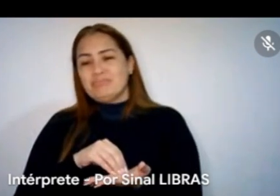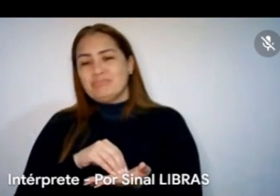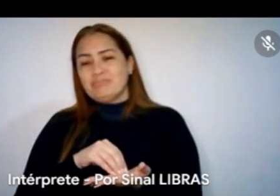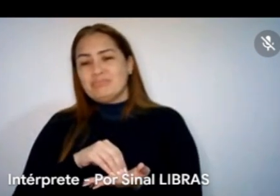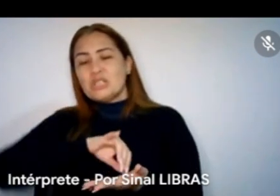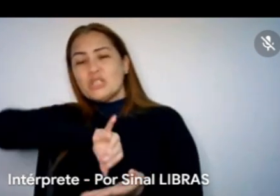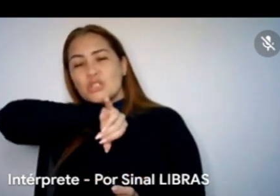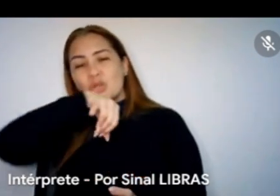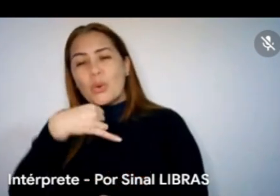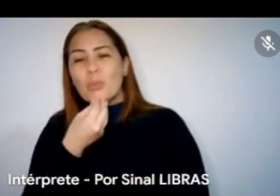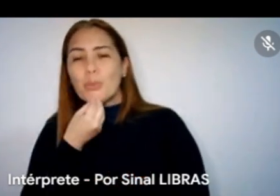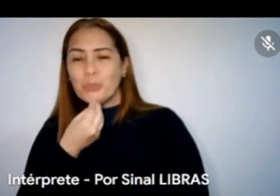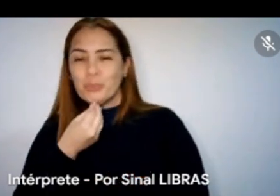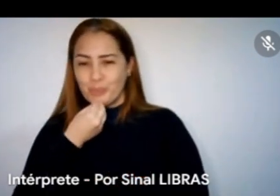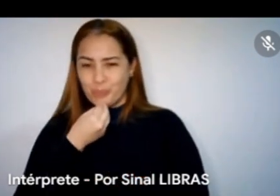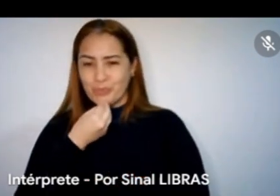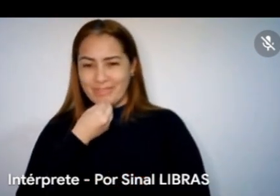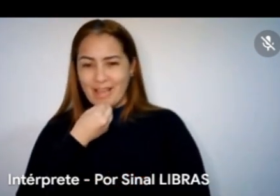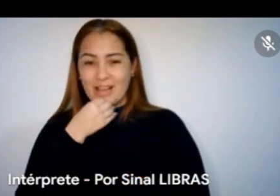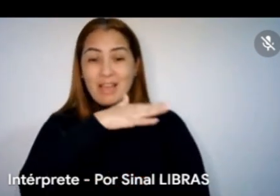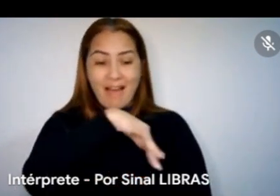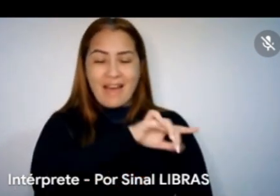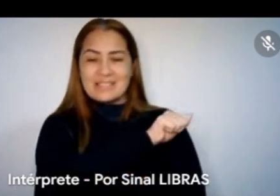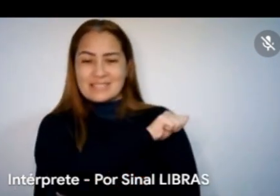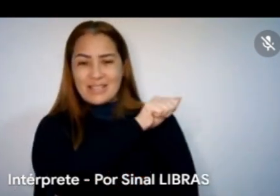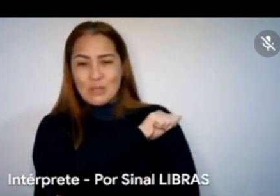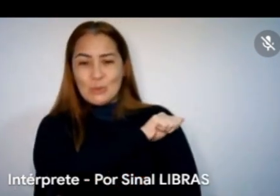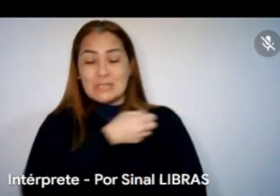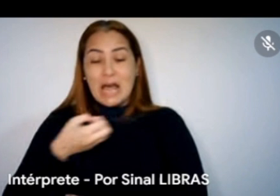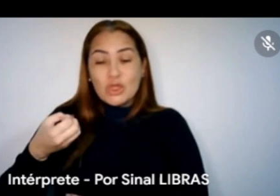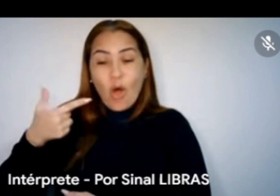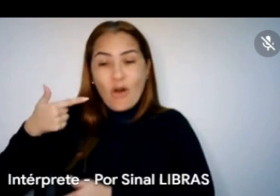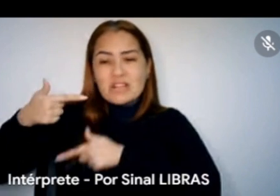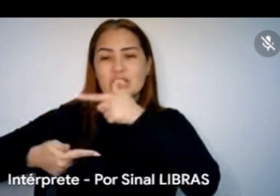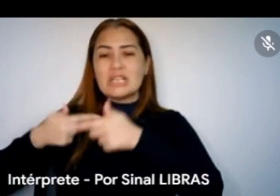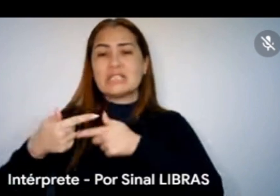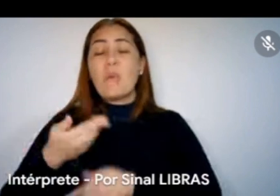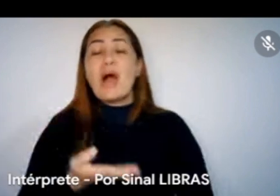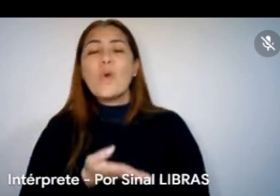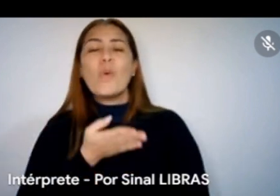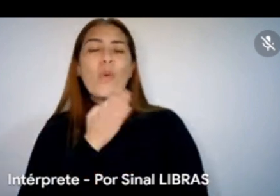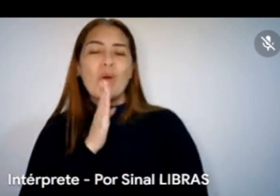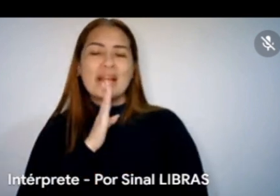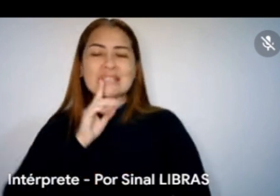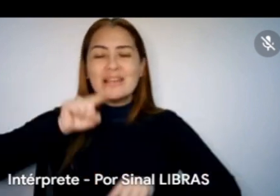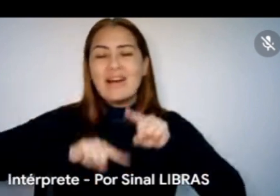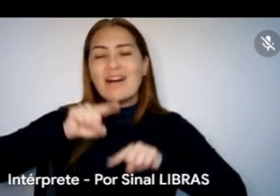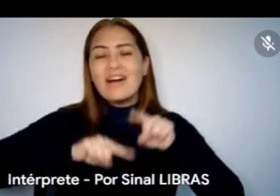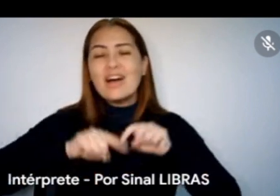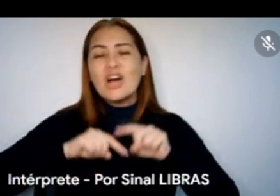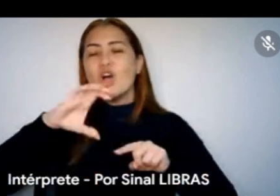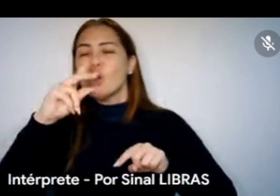oportunizar os estudantes e a nova geração a conhecer o choro, a conhecer o frevo,